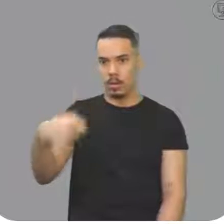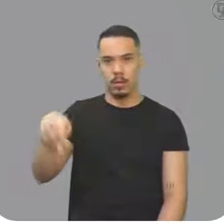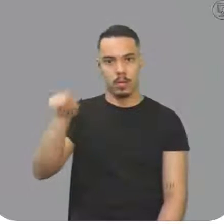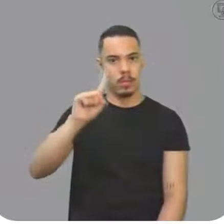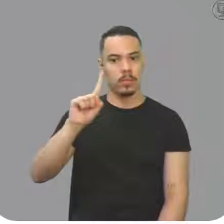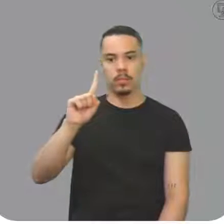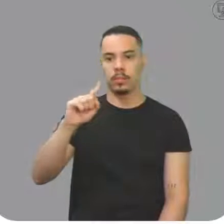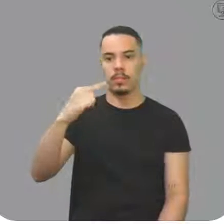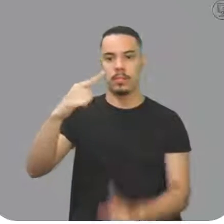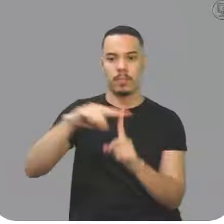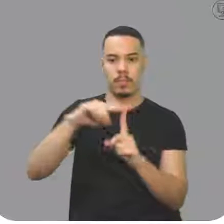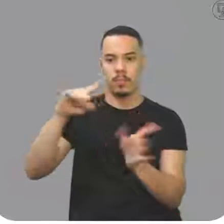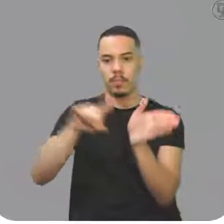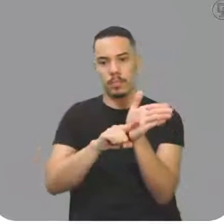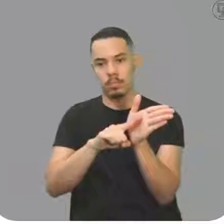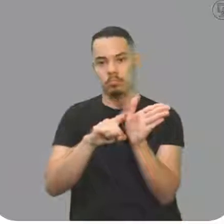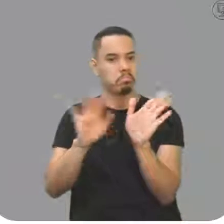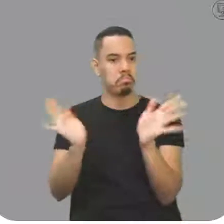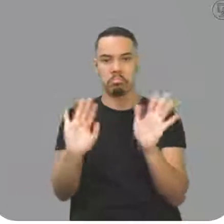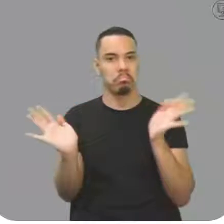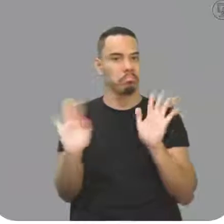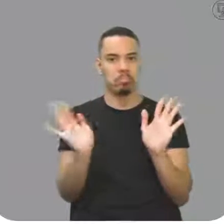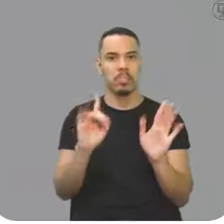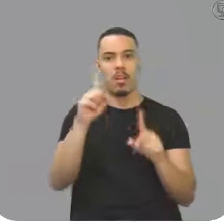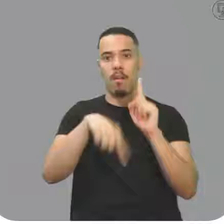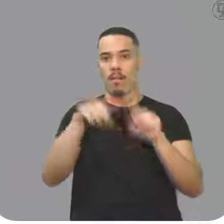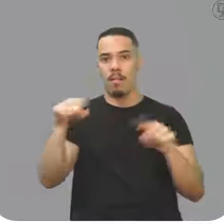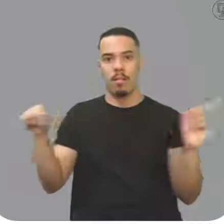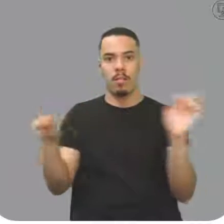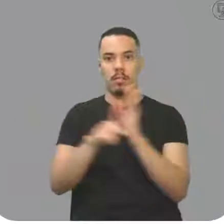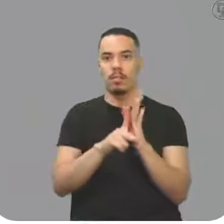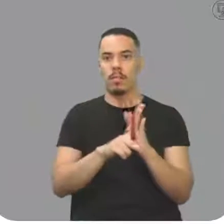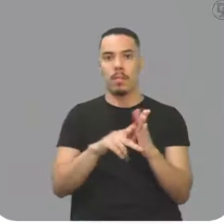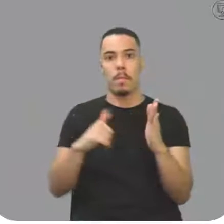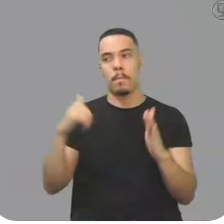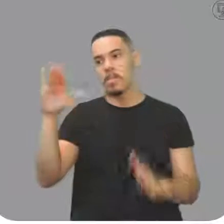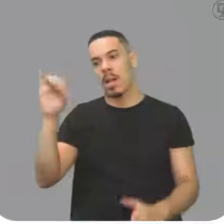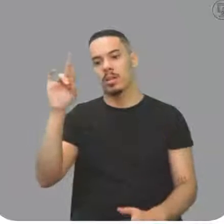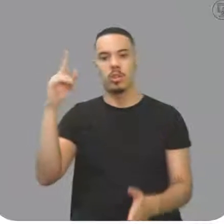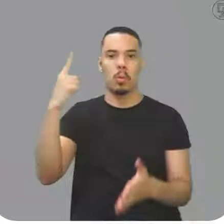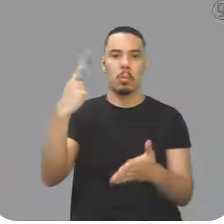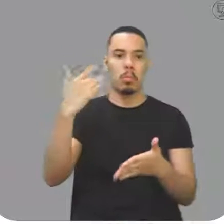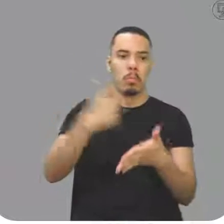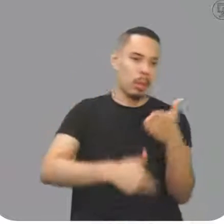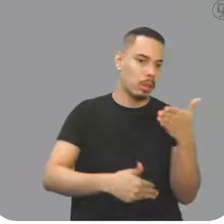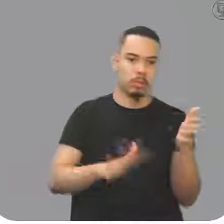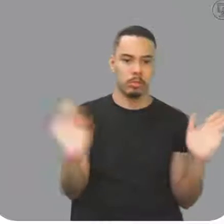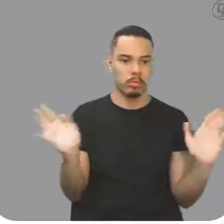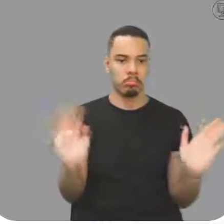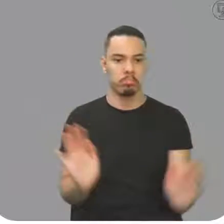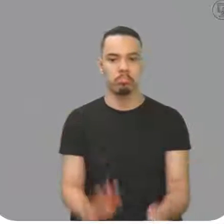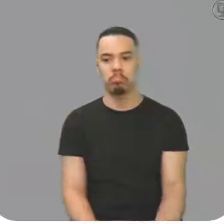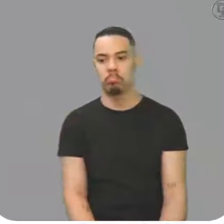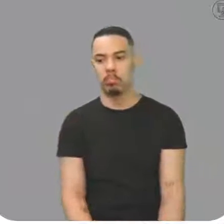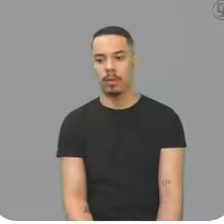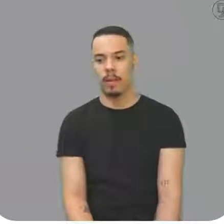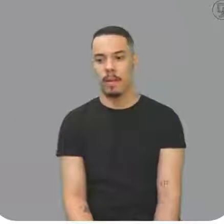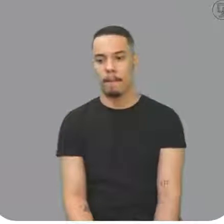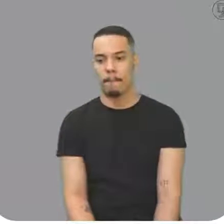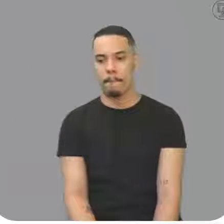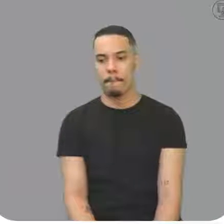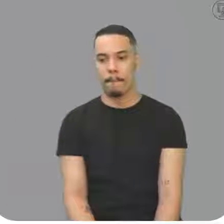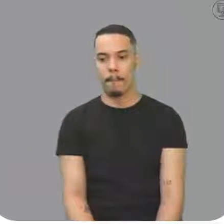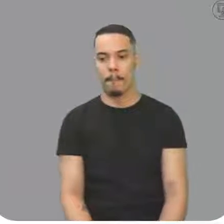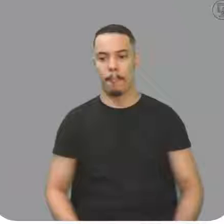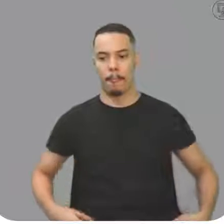sinal. O sinal quer dizer que diminuiu, mas variação, tanto faz para mais ou para menos. Bom, vamos lá, né?